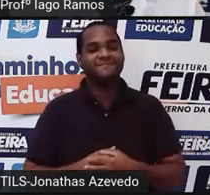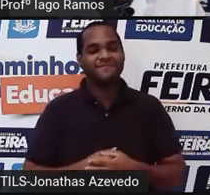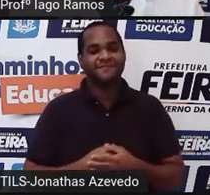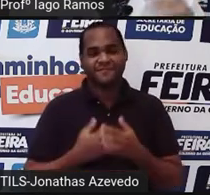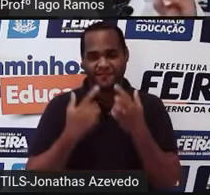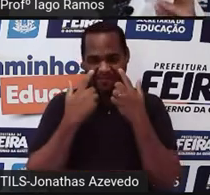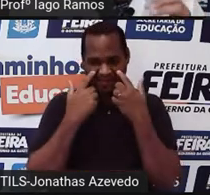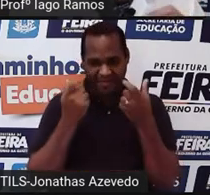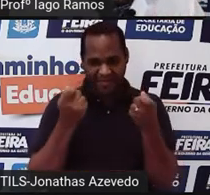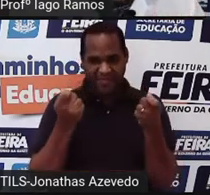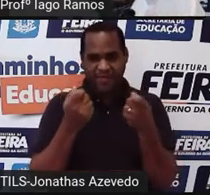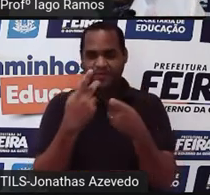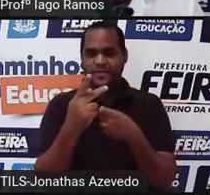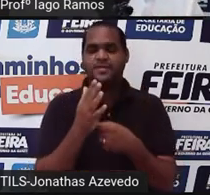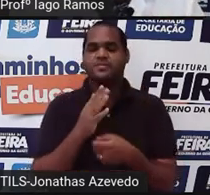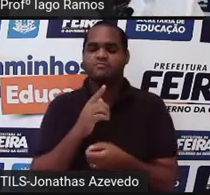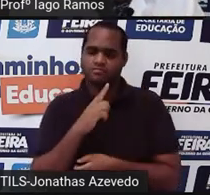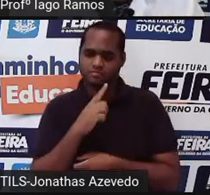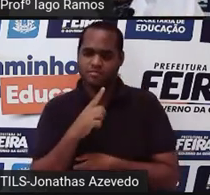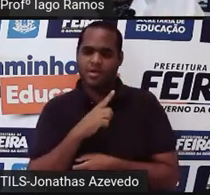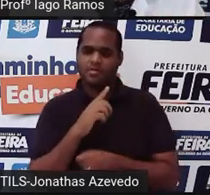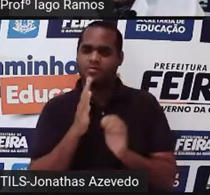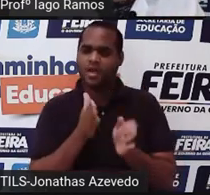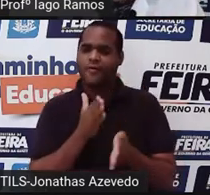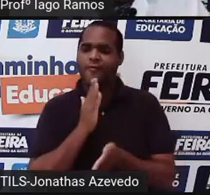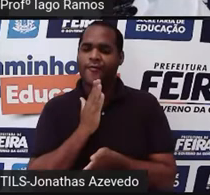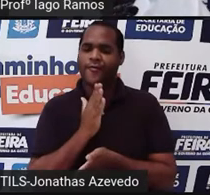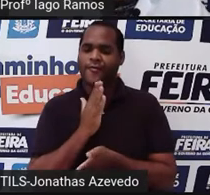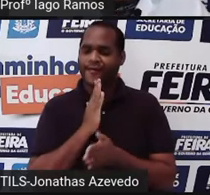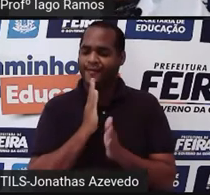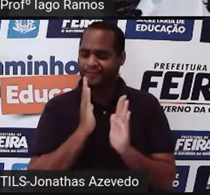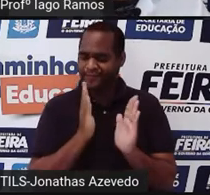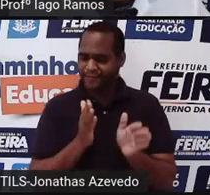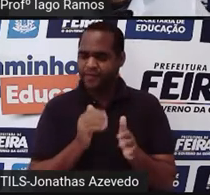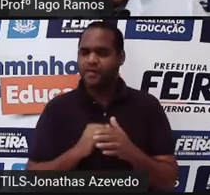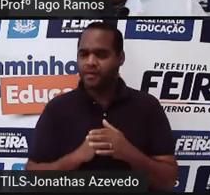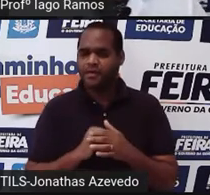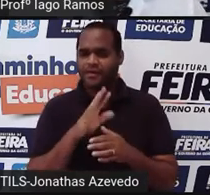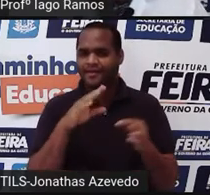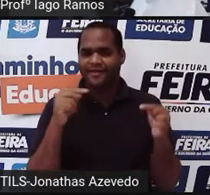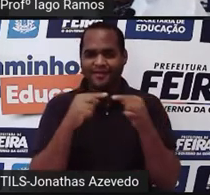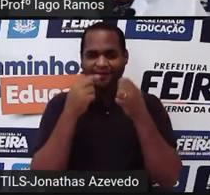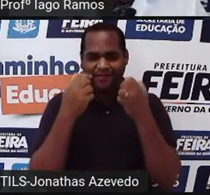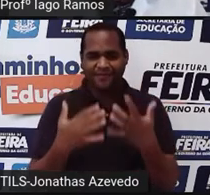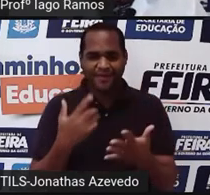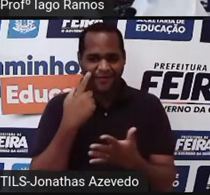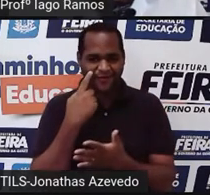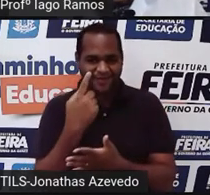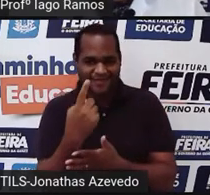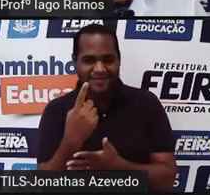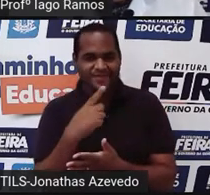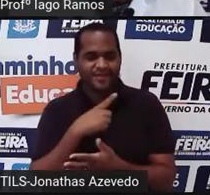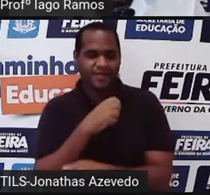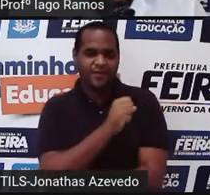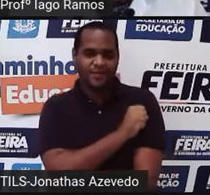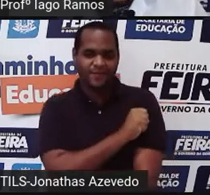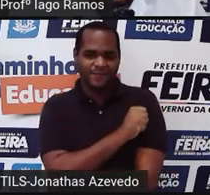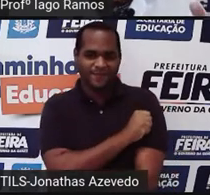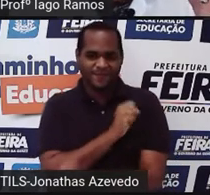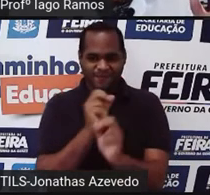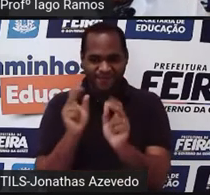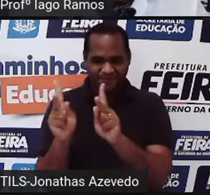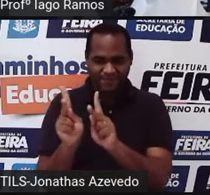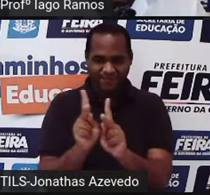possível que você já tenha esse conhecimento, tá? Considerando que você está aqui no oitavo ano, tá bom?